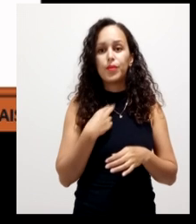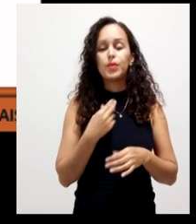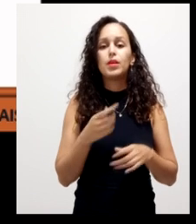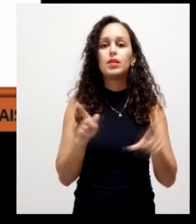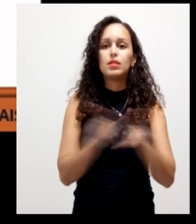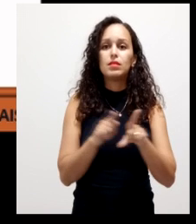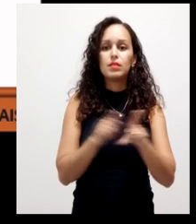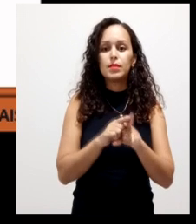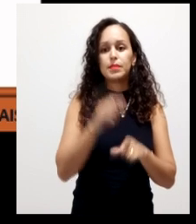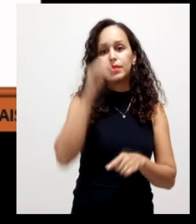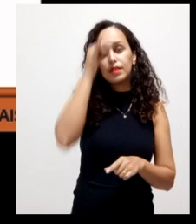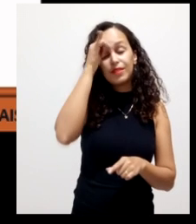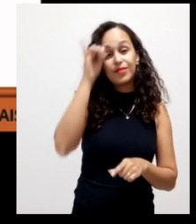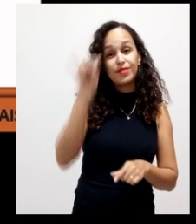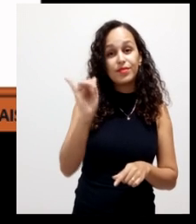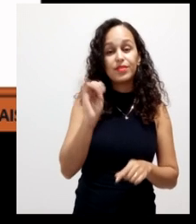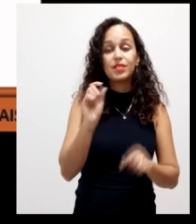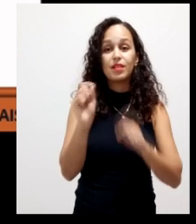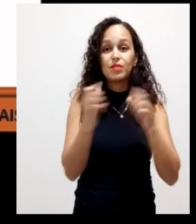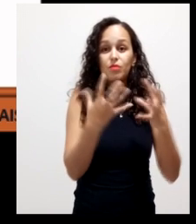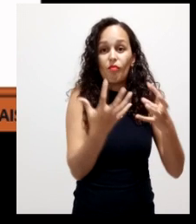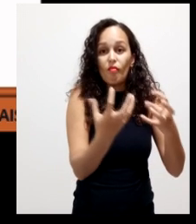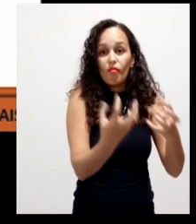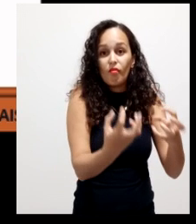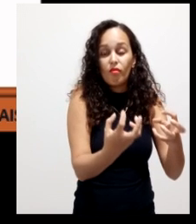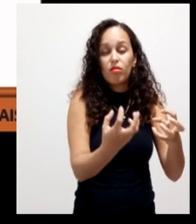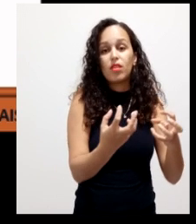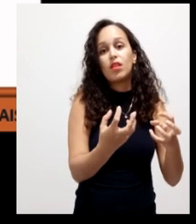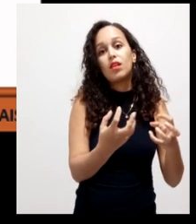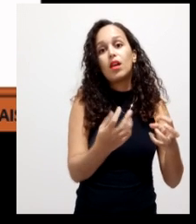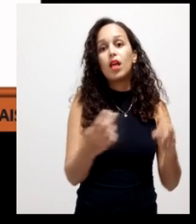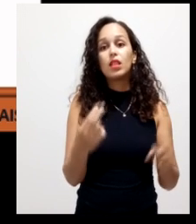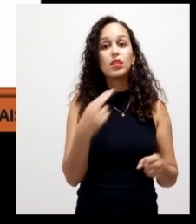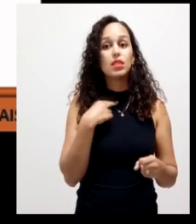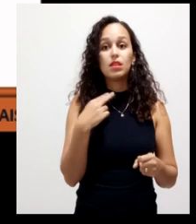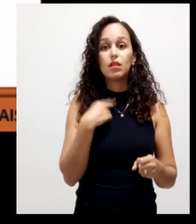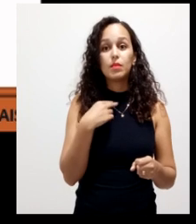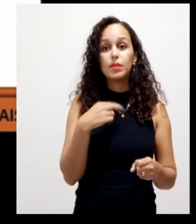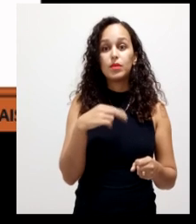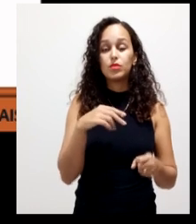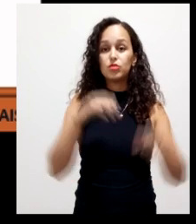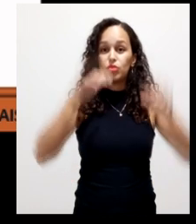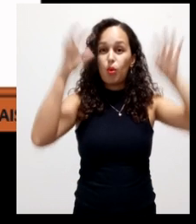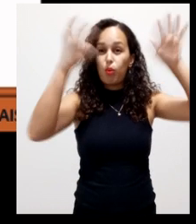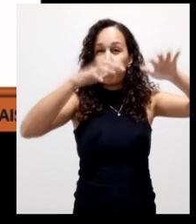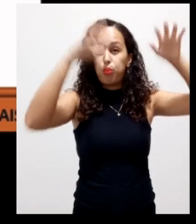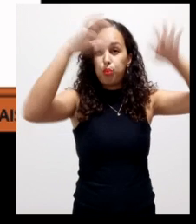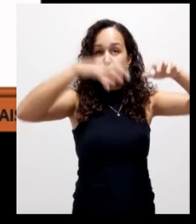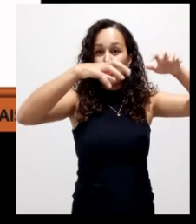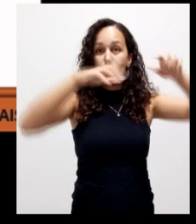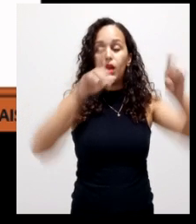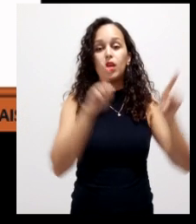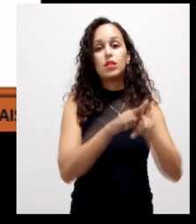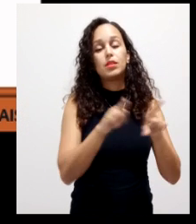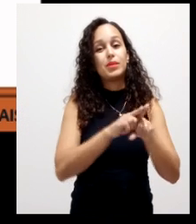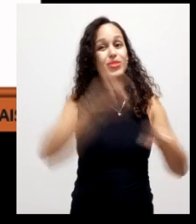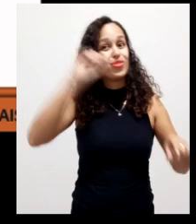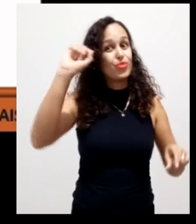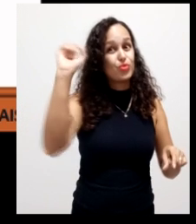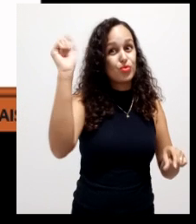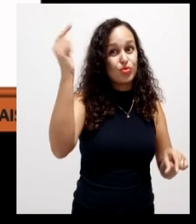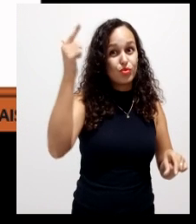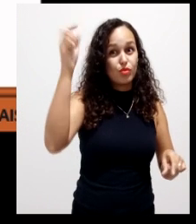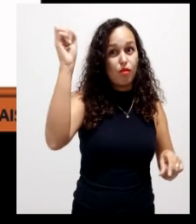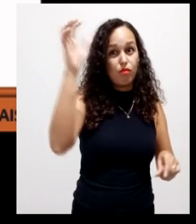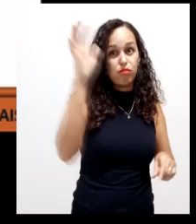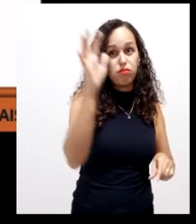e evitar para evitar também a desidratação então ele não pode nem estar recebendo uma quantidade exópita de água também nem estar ficando